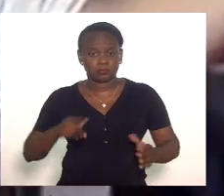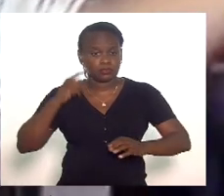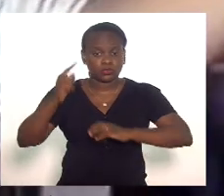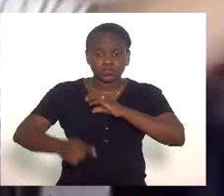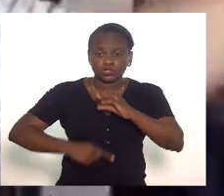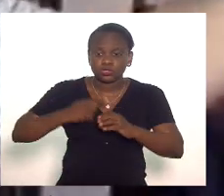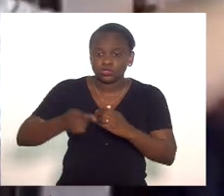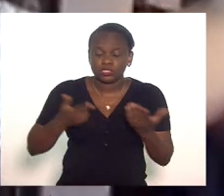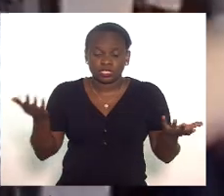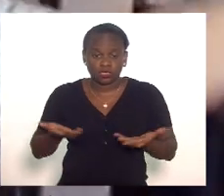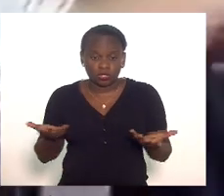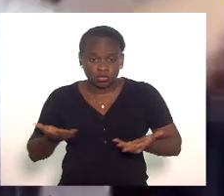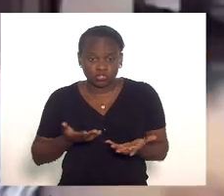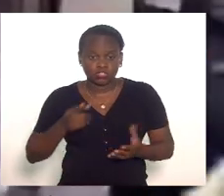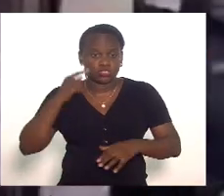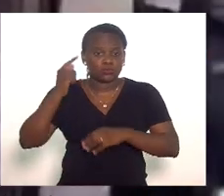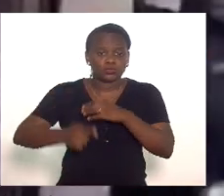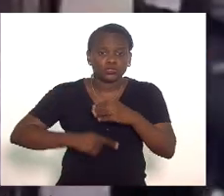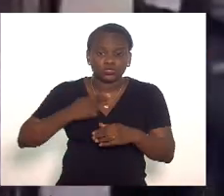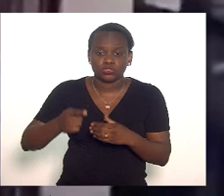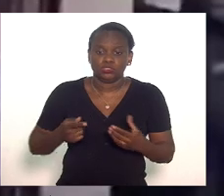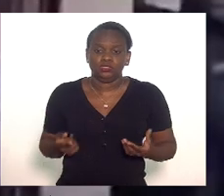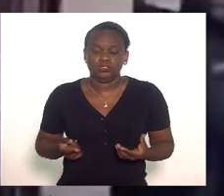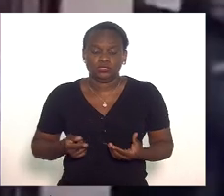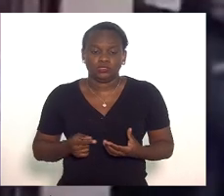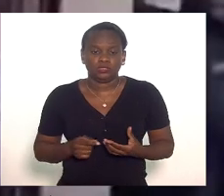inteiro hoje o mundo inteiro